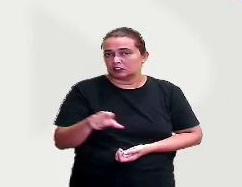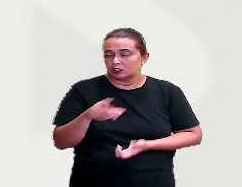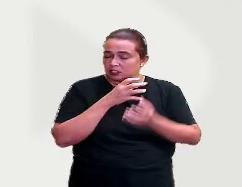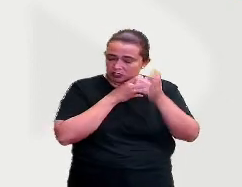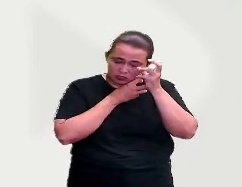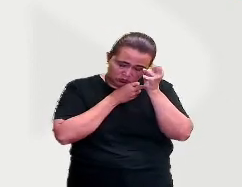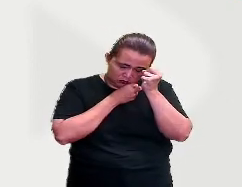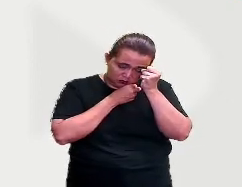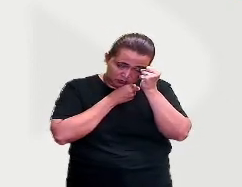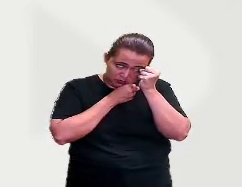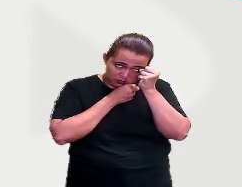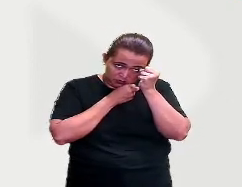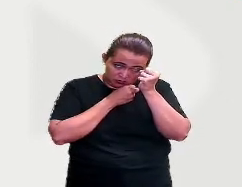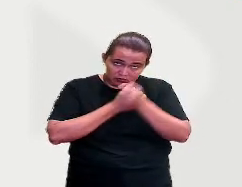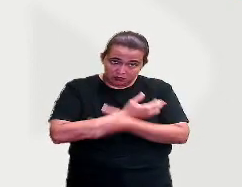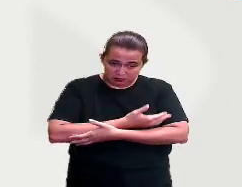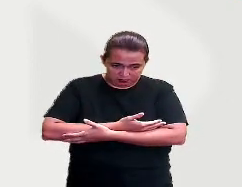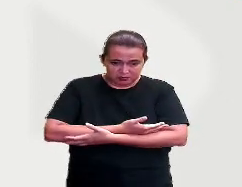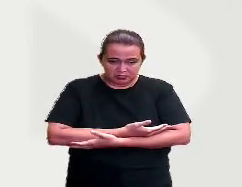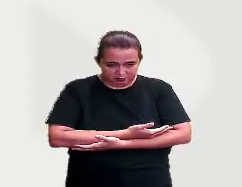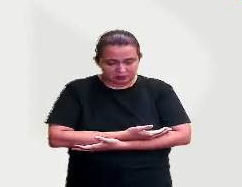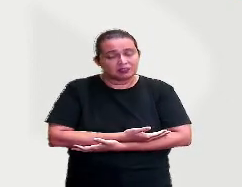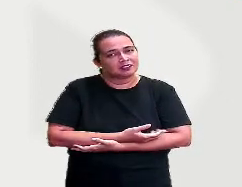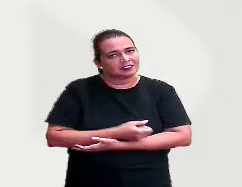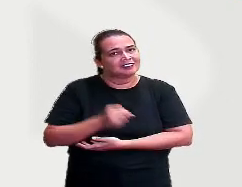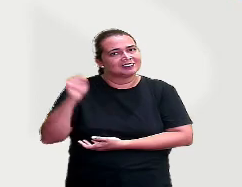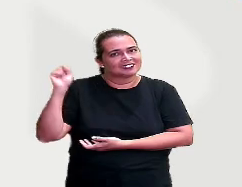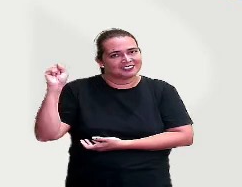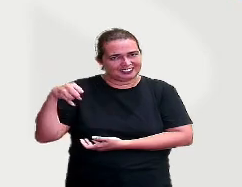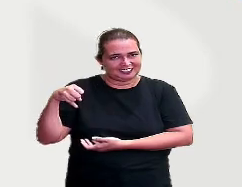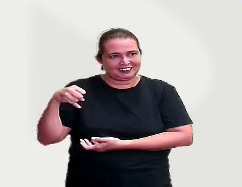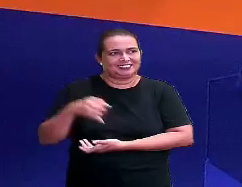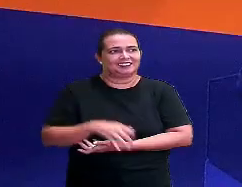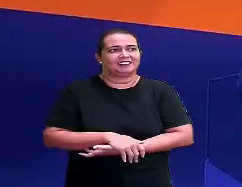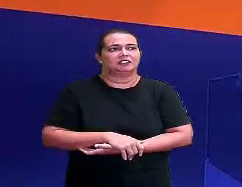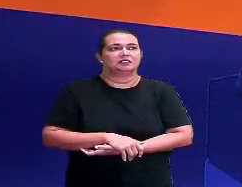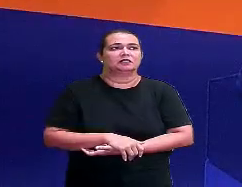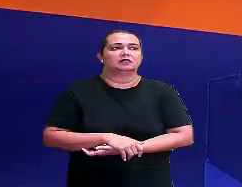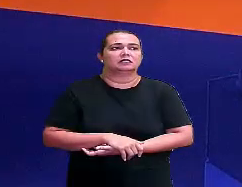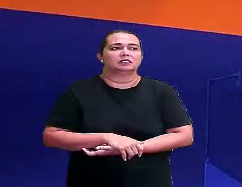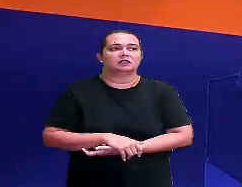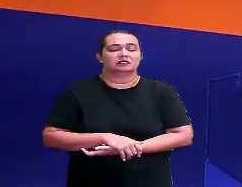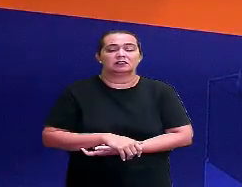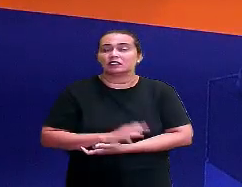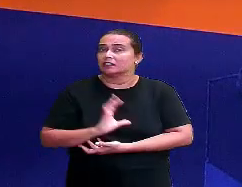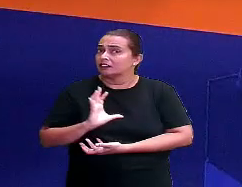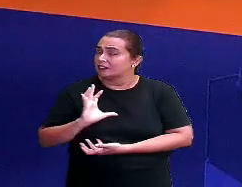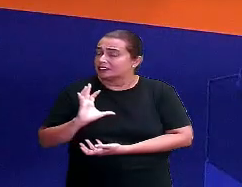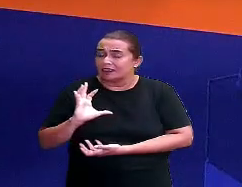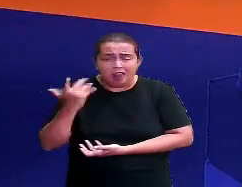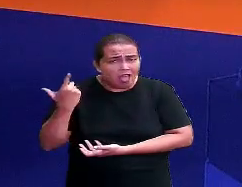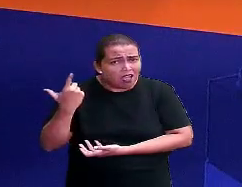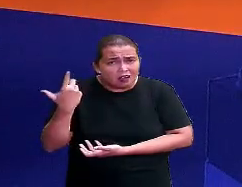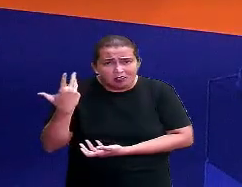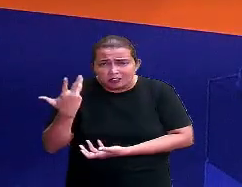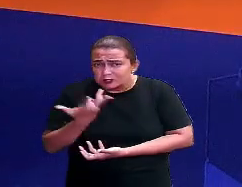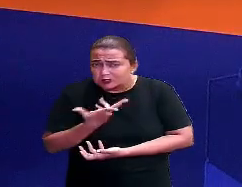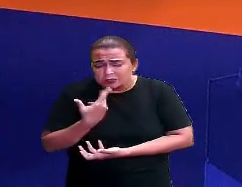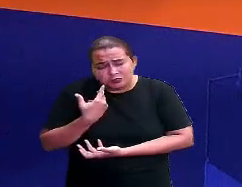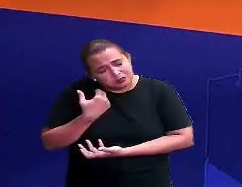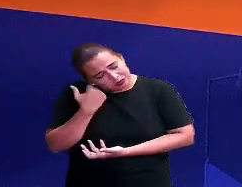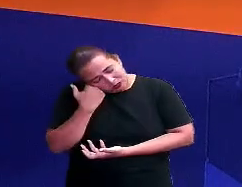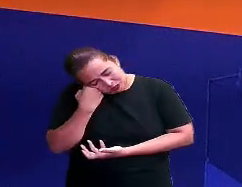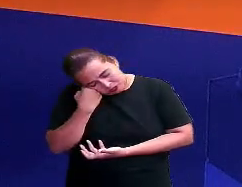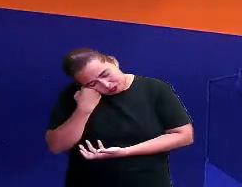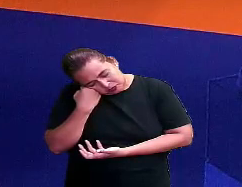bebezinhos? Claro que sim, né? Então, não vamos marcar essa. Porque é claro que todo mundo dormia. Todo ser